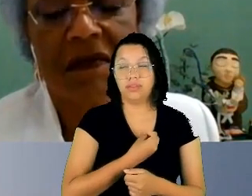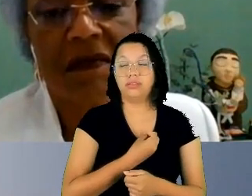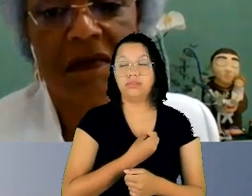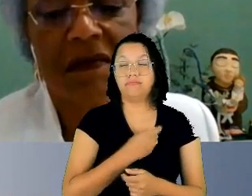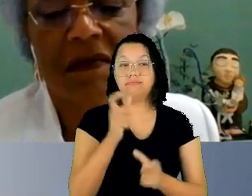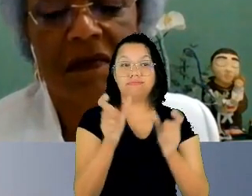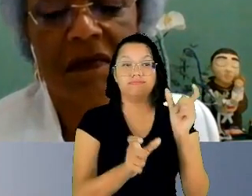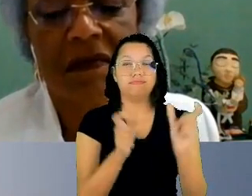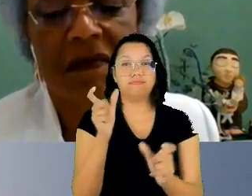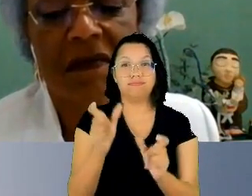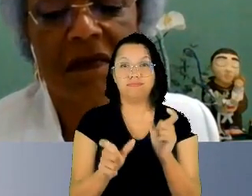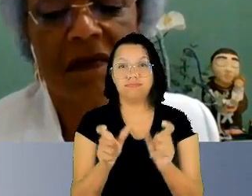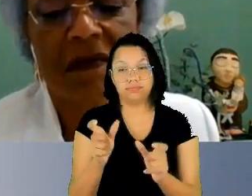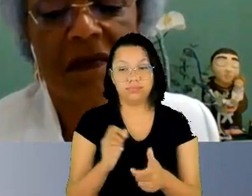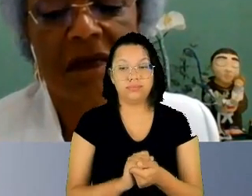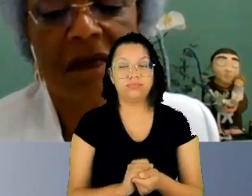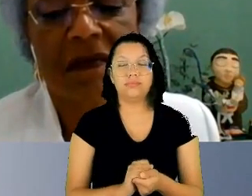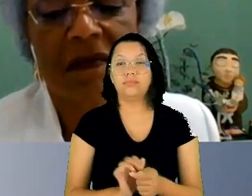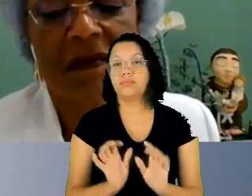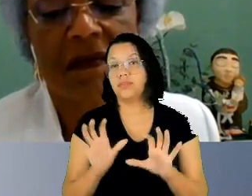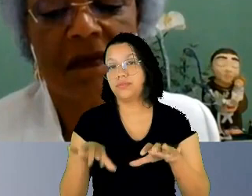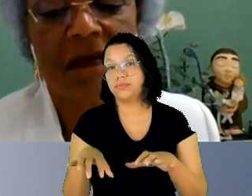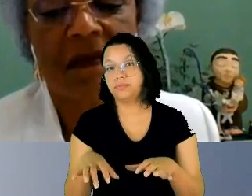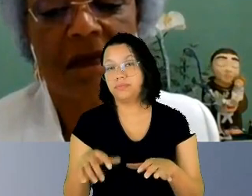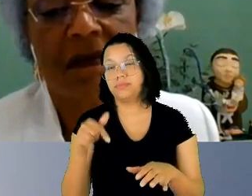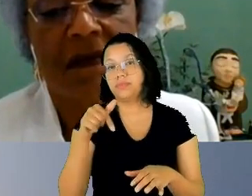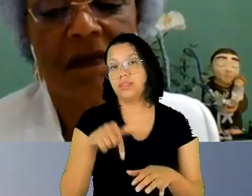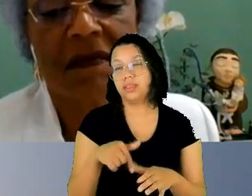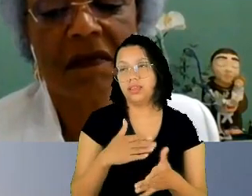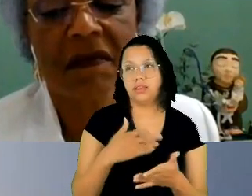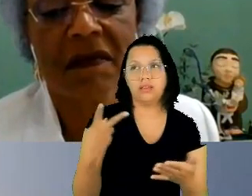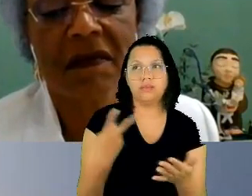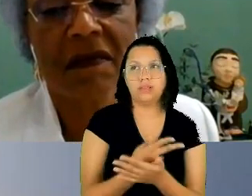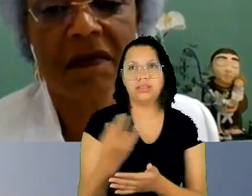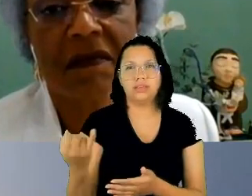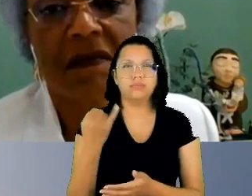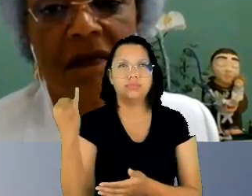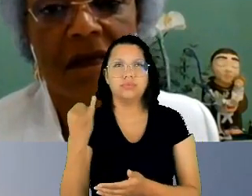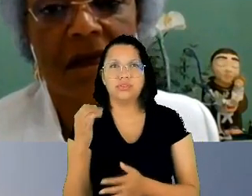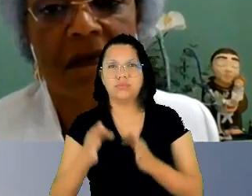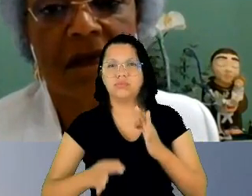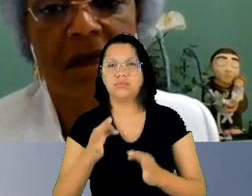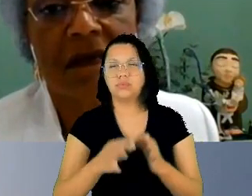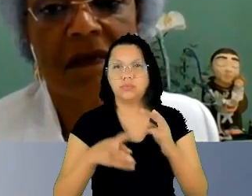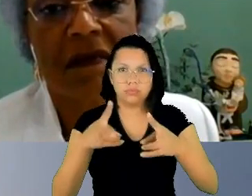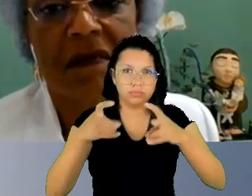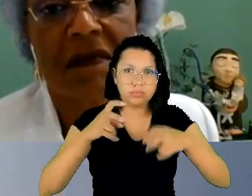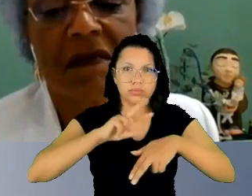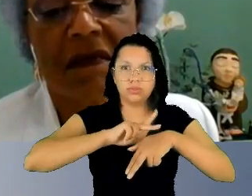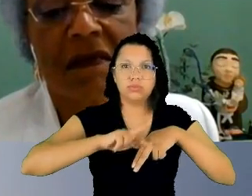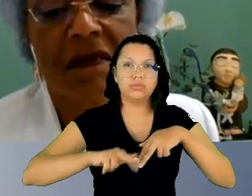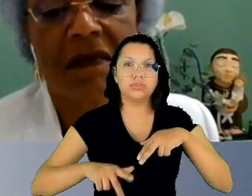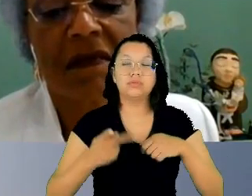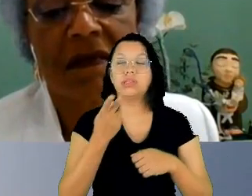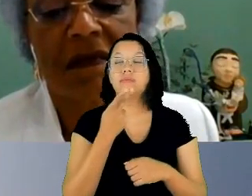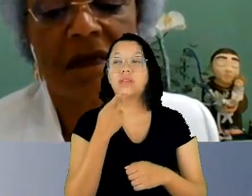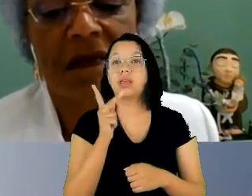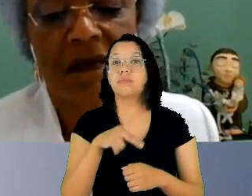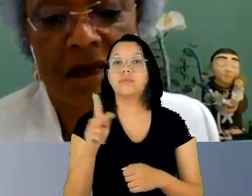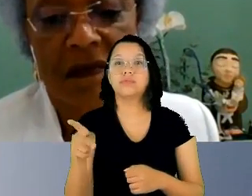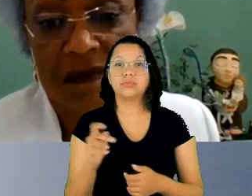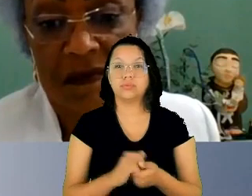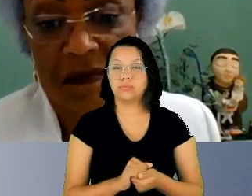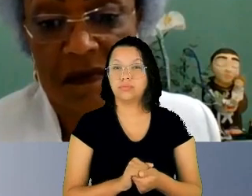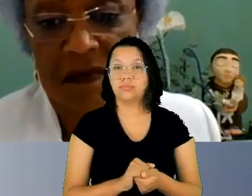é daqui que decorre a importância do julgamento com perspectiva de gênero do que falava a professora que deve ser aplicado nos casos de